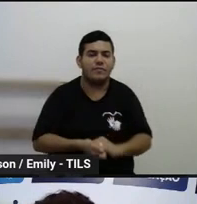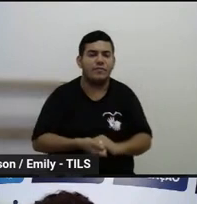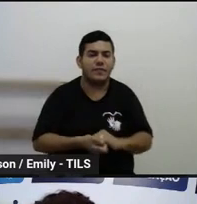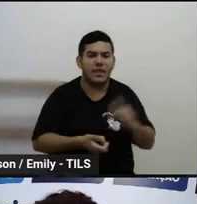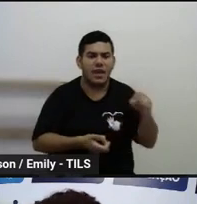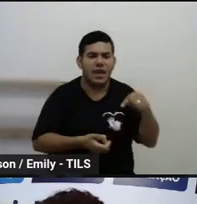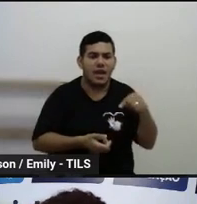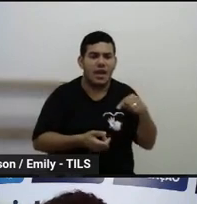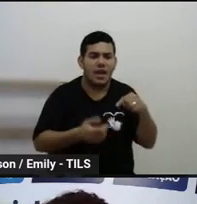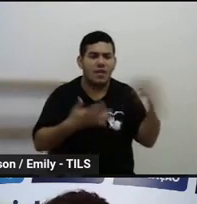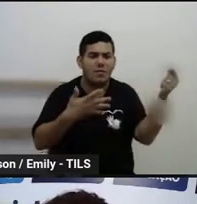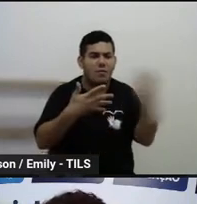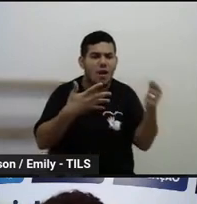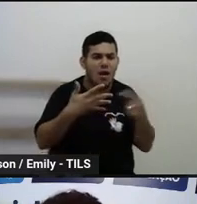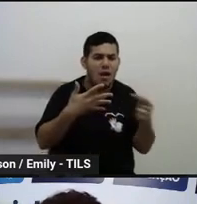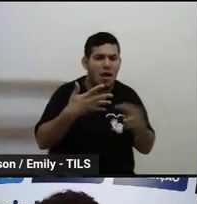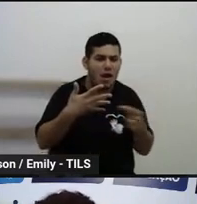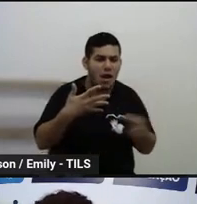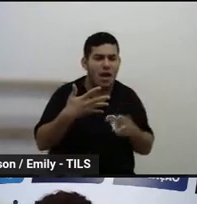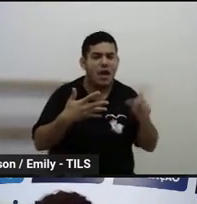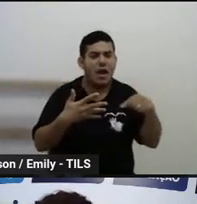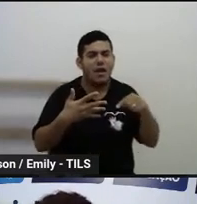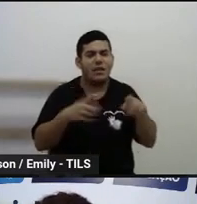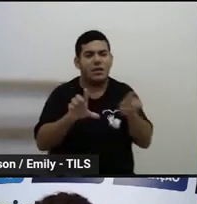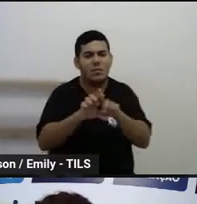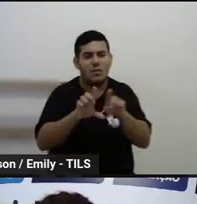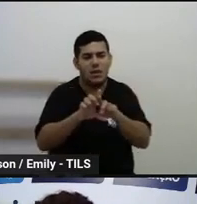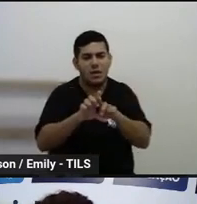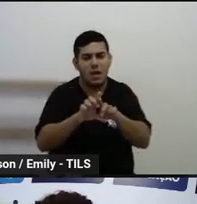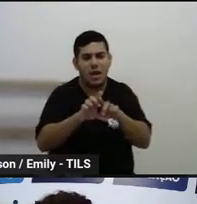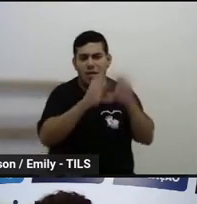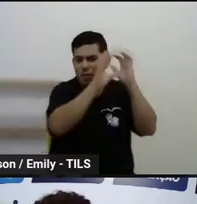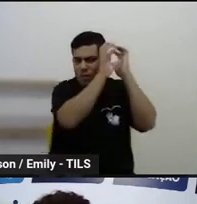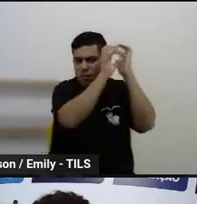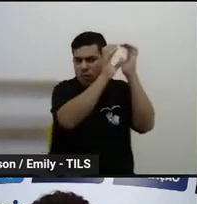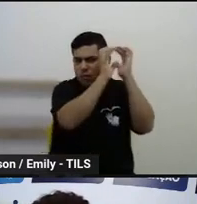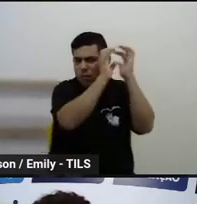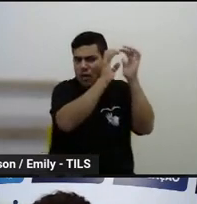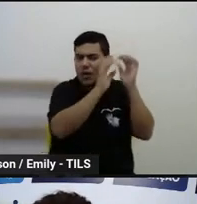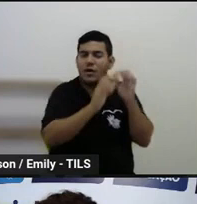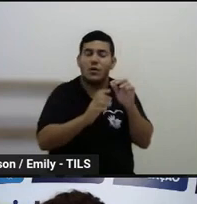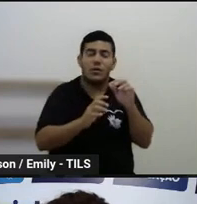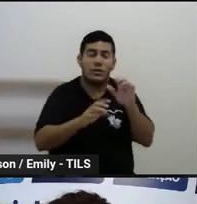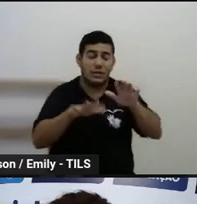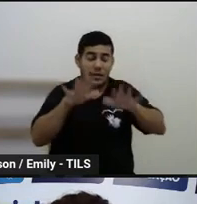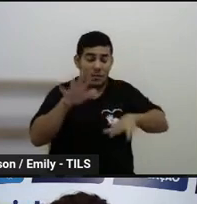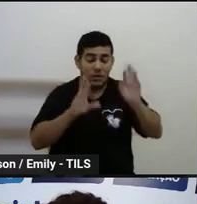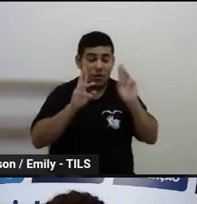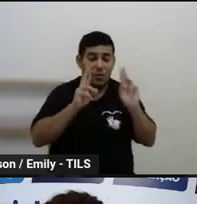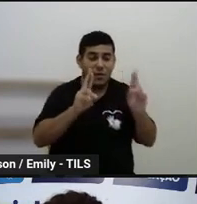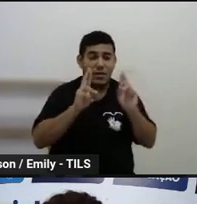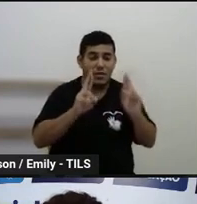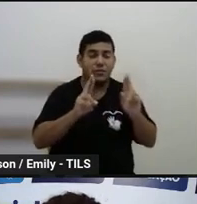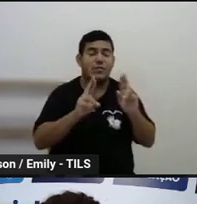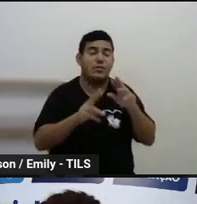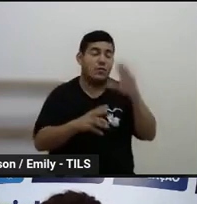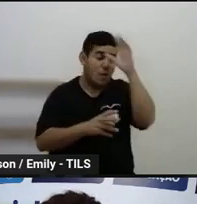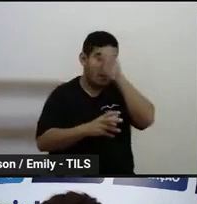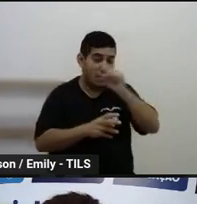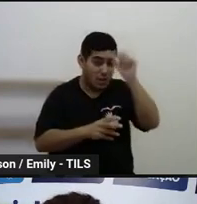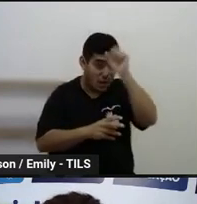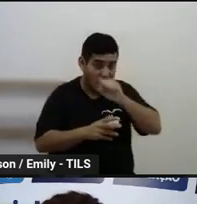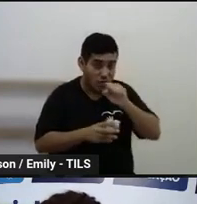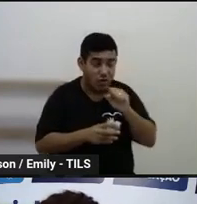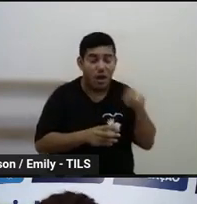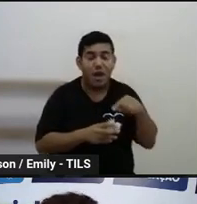classificam o desenvolvimento cognitivo de estudante de acordo com a expectativa de aprendizagem para o ano que o